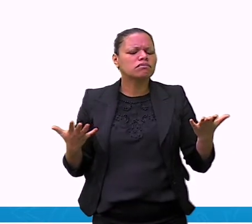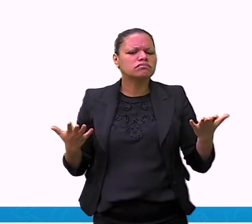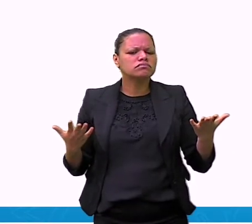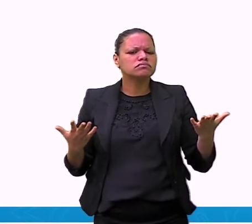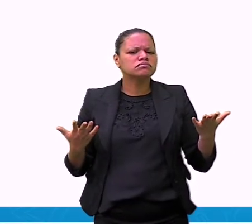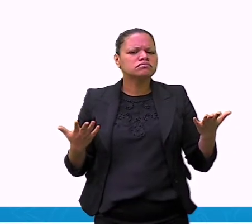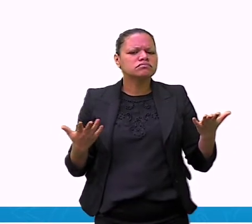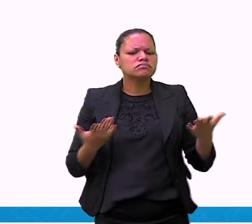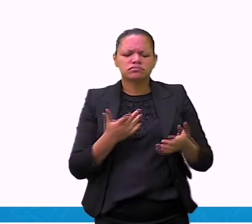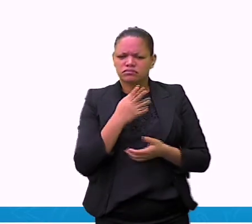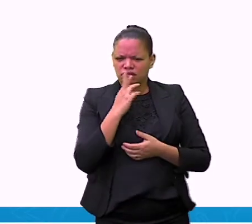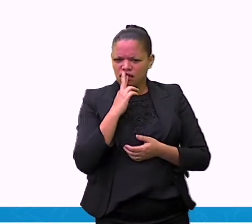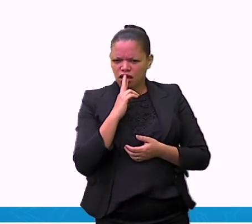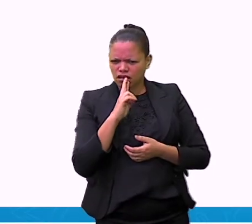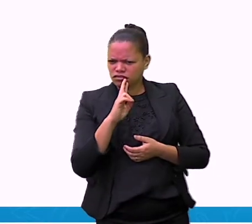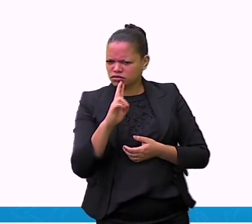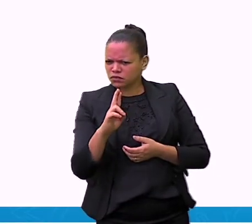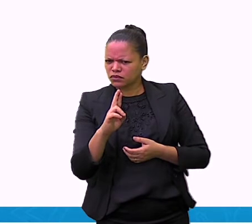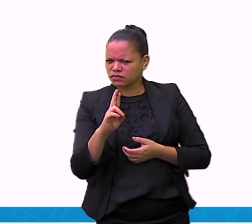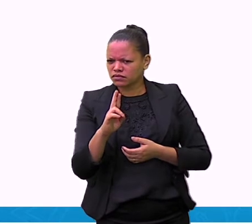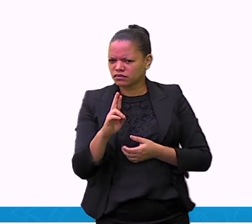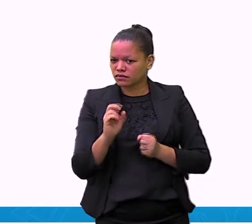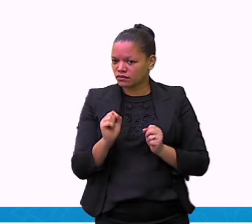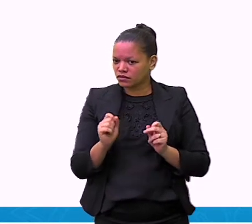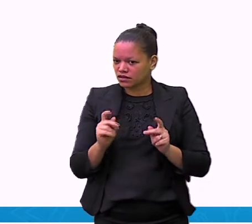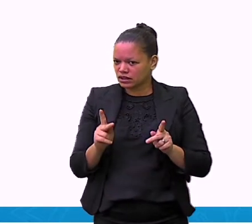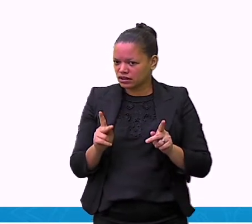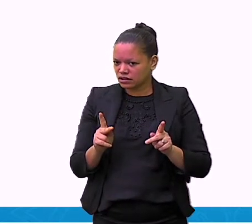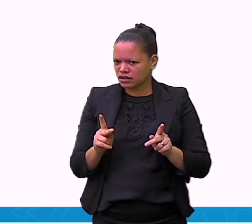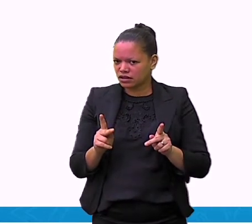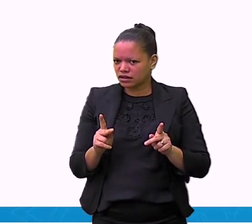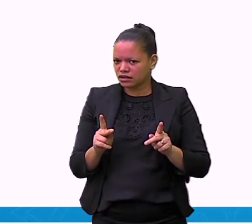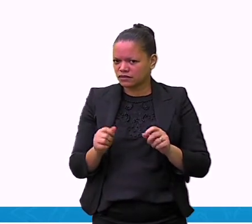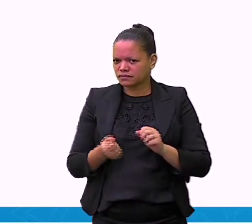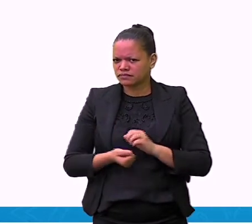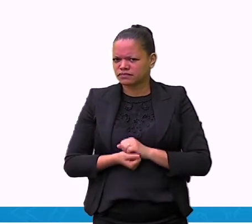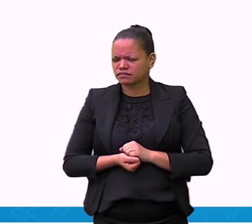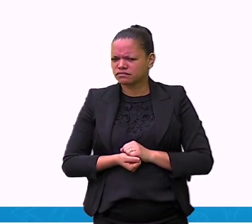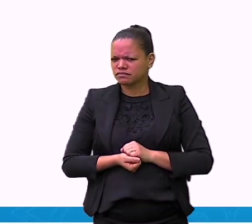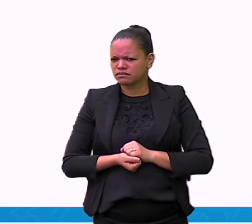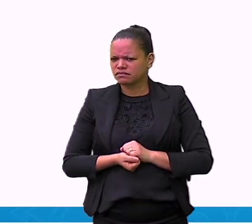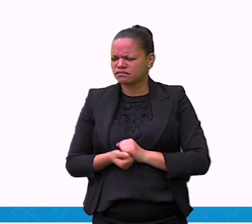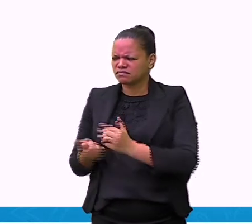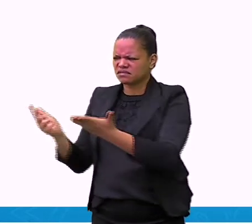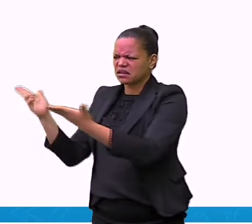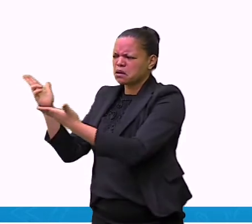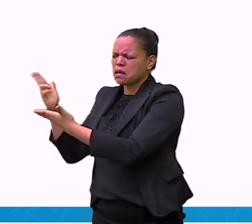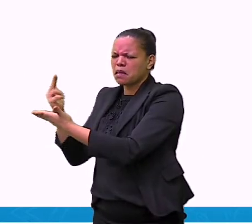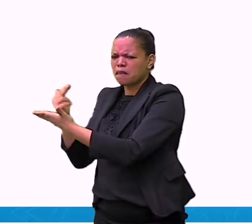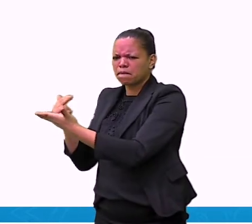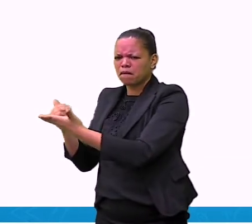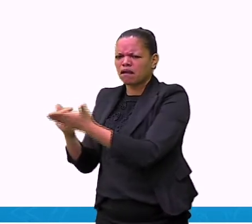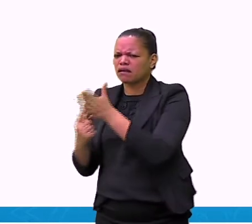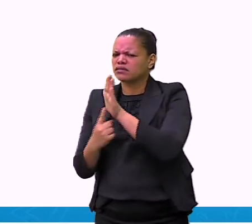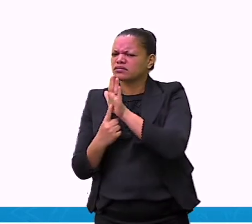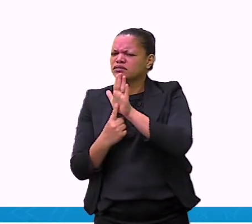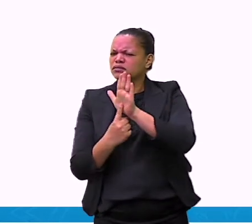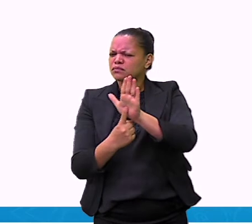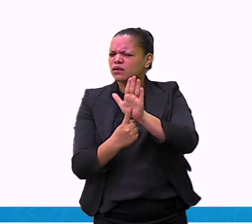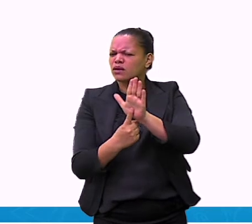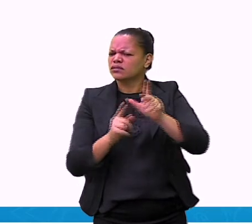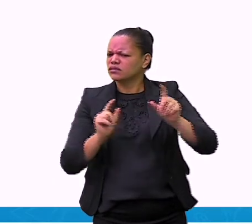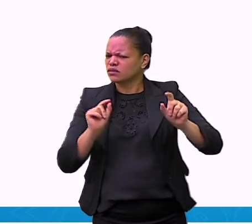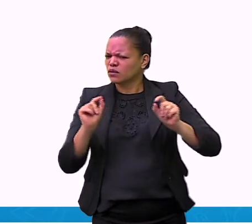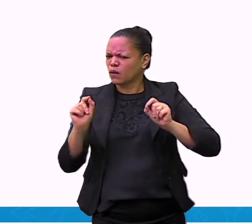E a imagem? O que você vê? Será que são irmãos? Será que o nosso texto